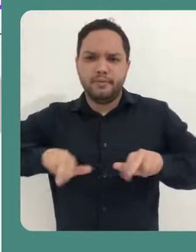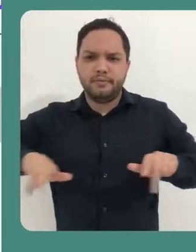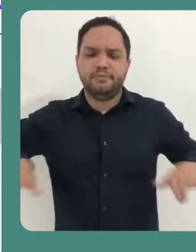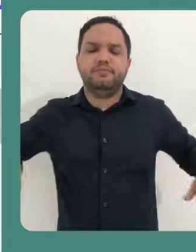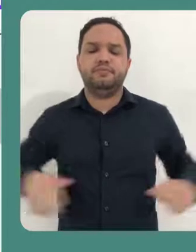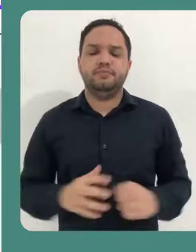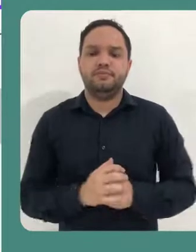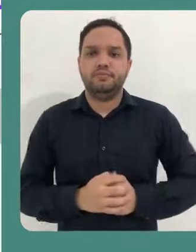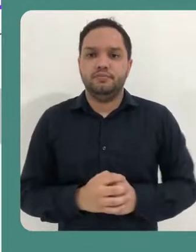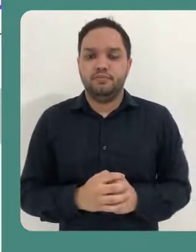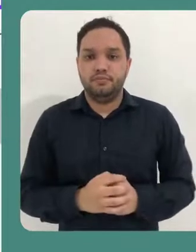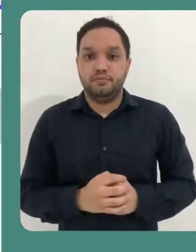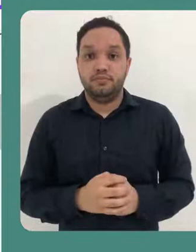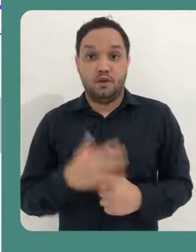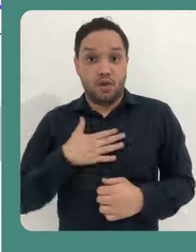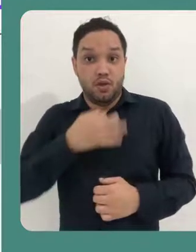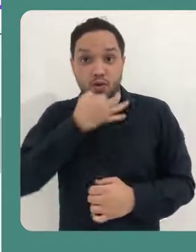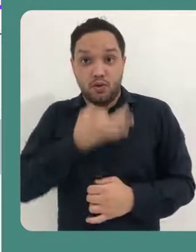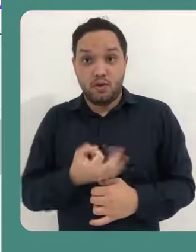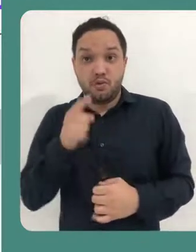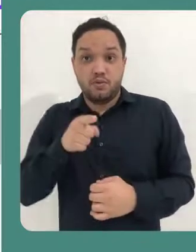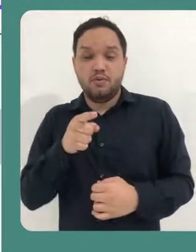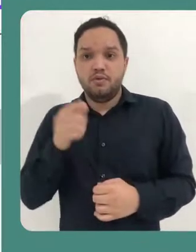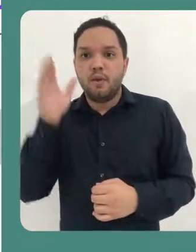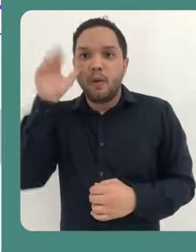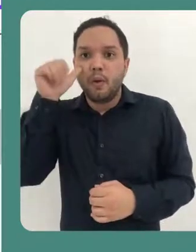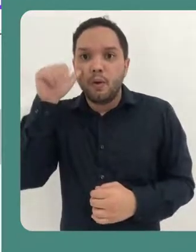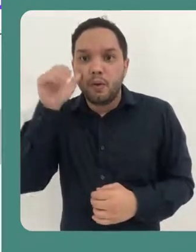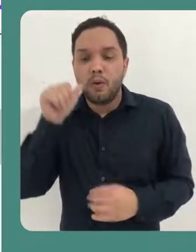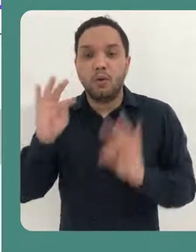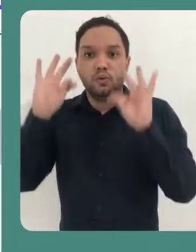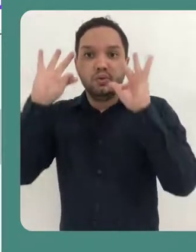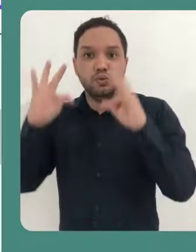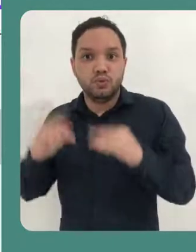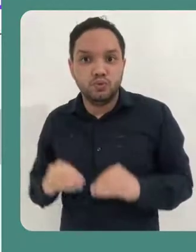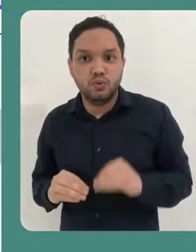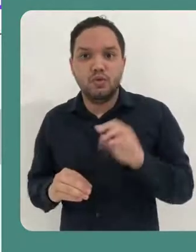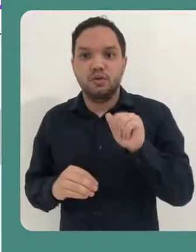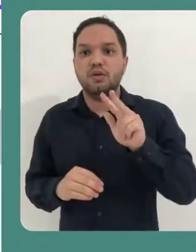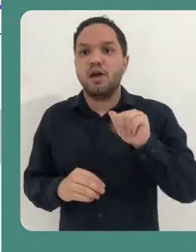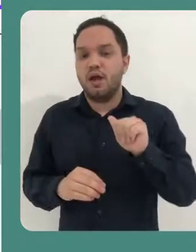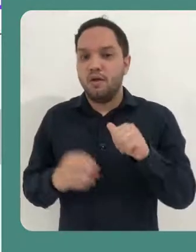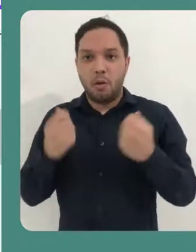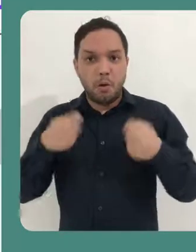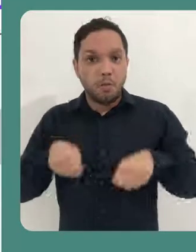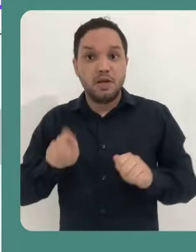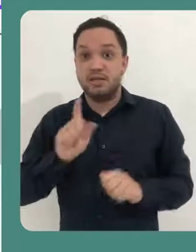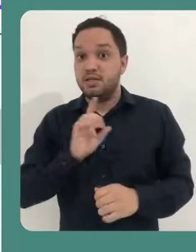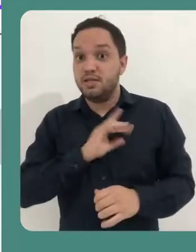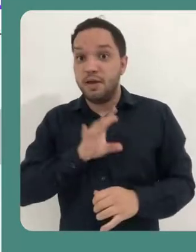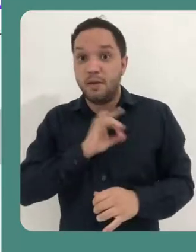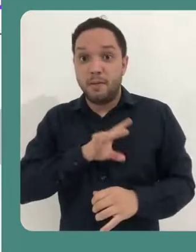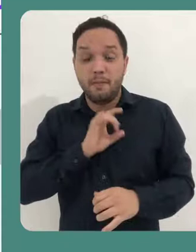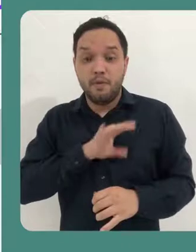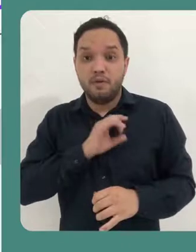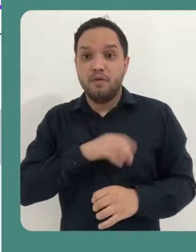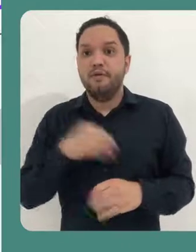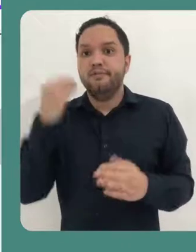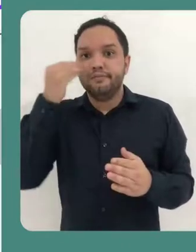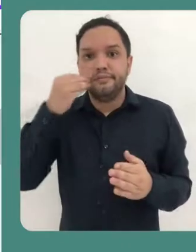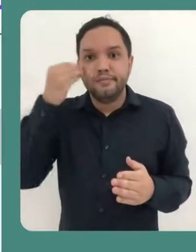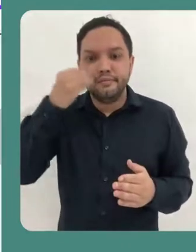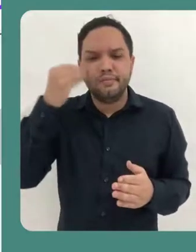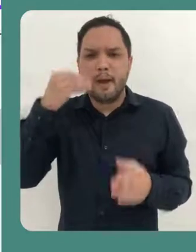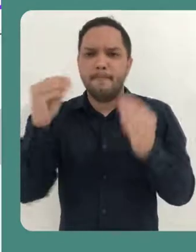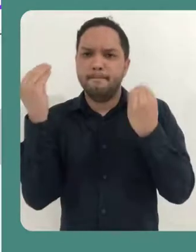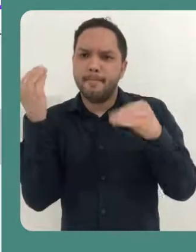trocar coloração e assim por diante. Eu sugiro que vocês explorem todas as ferramentas do Canva sem medo.